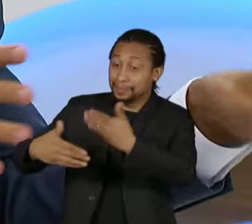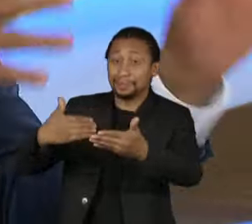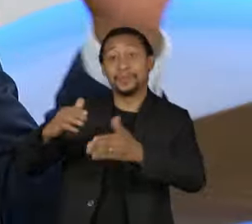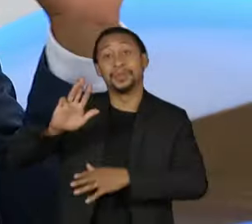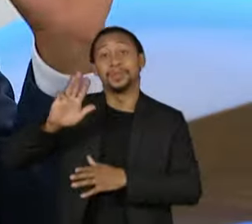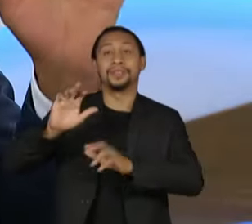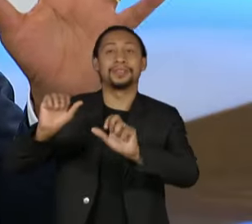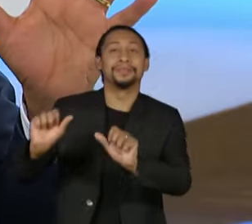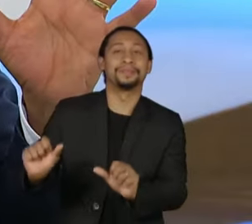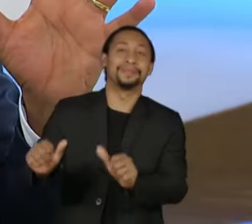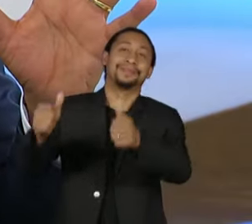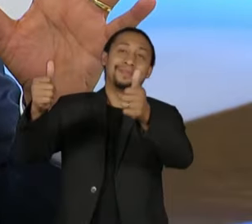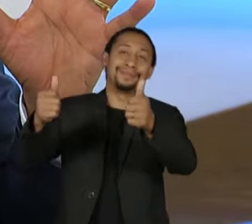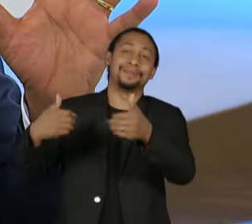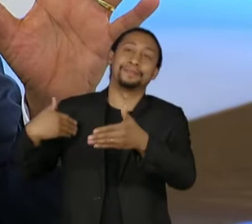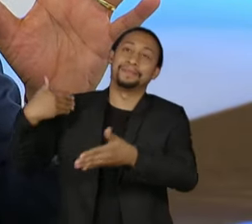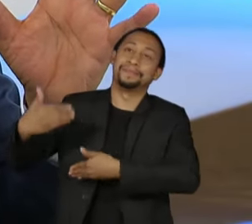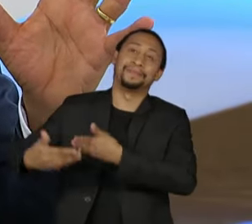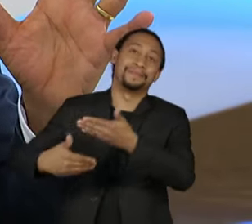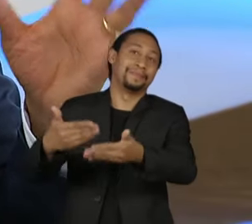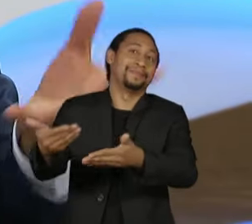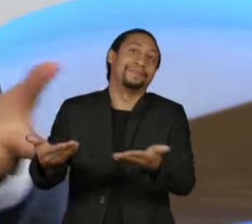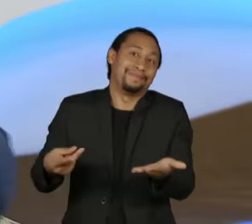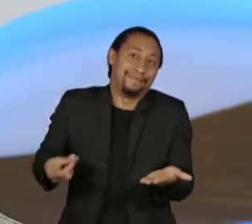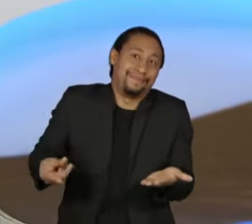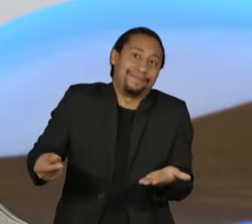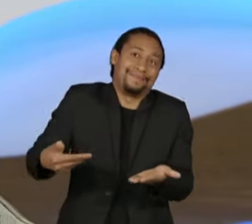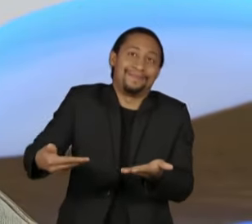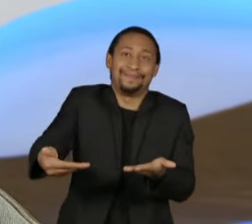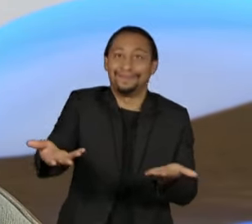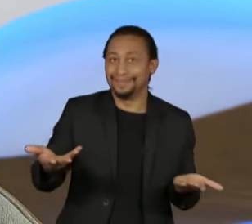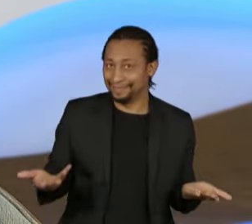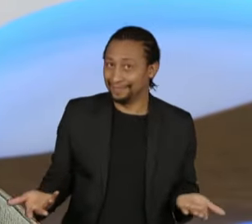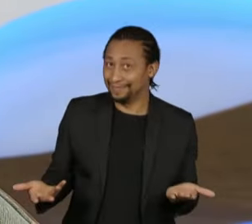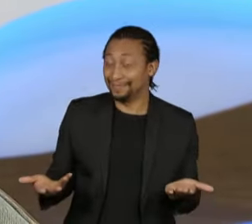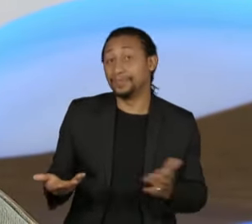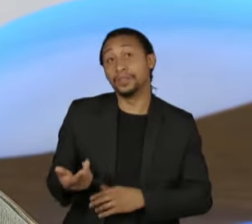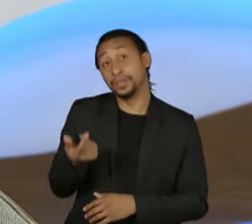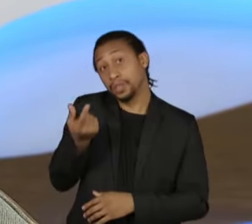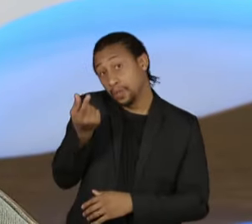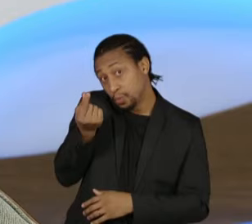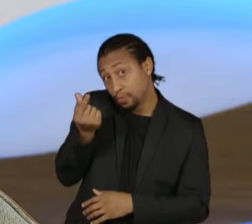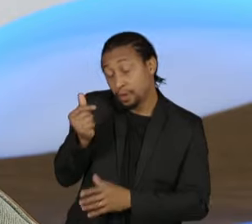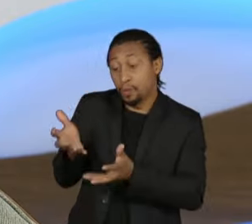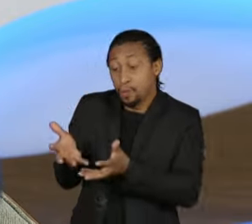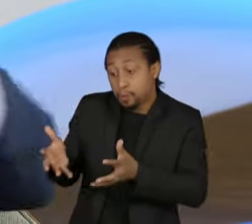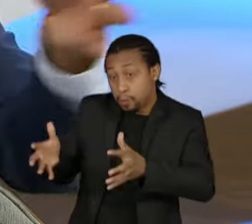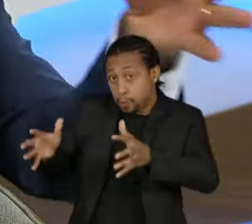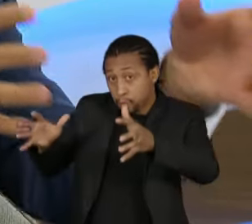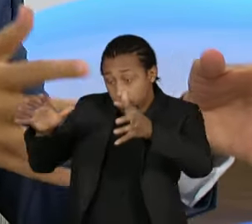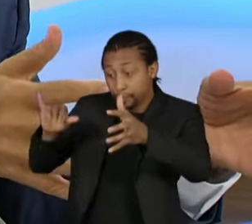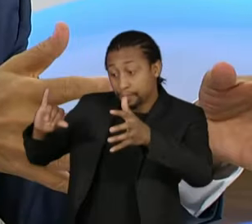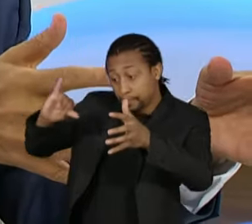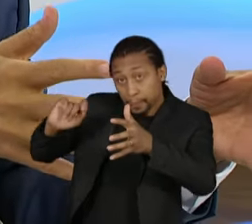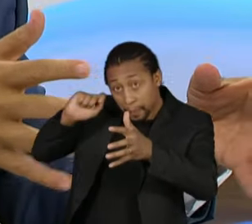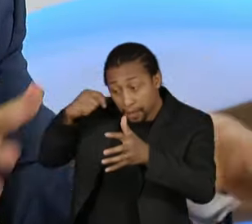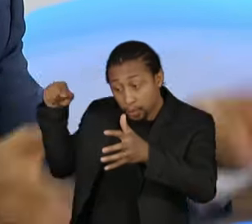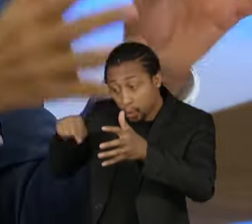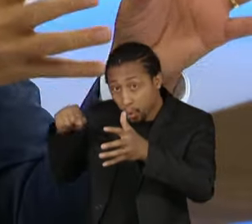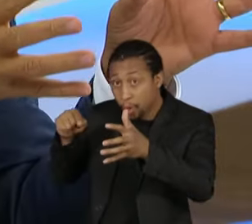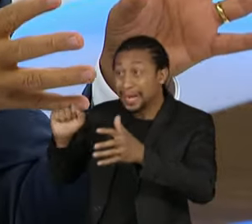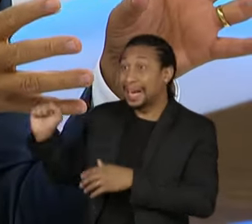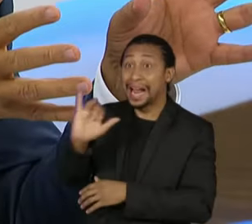permitiu aí um longo período. Quando o preço do barril sobe, ali você tem que